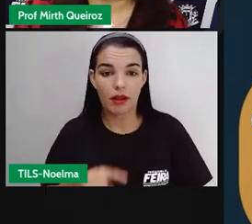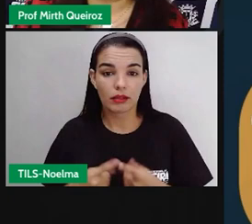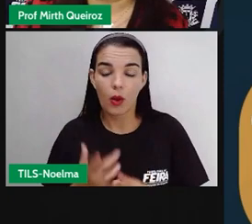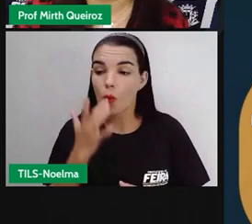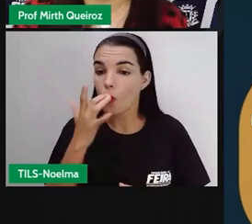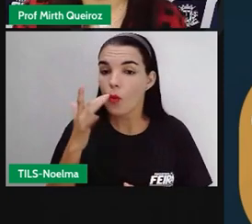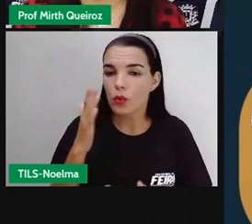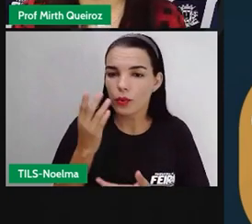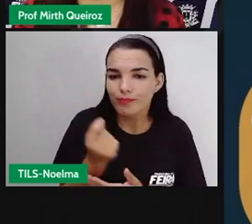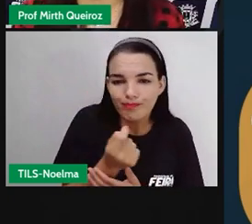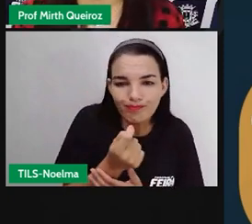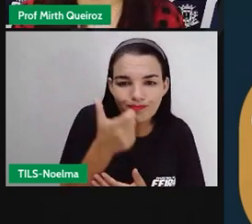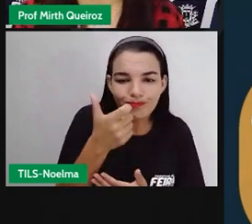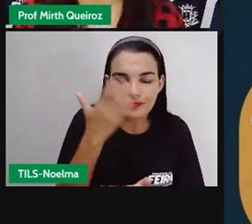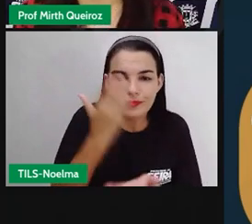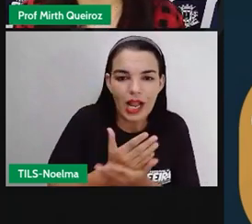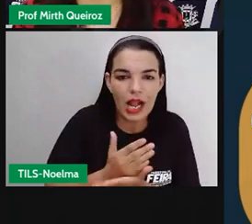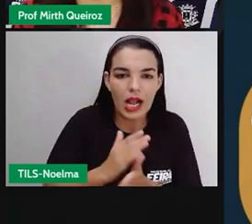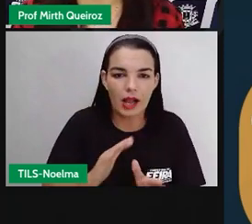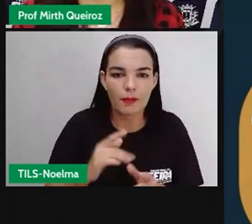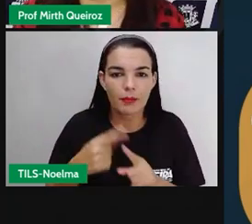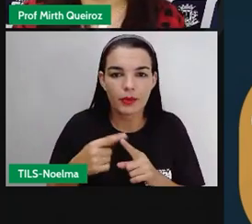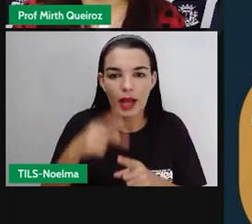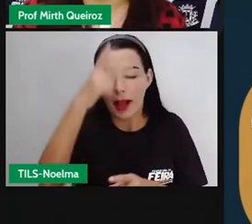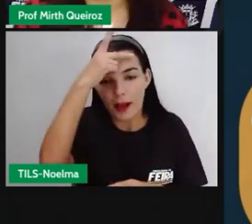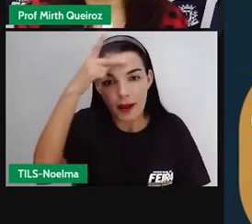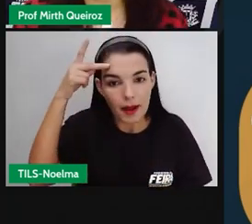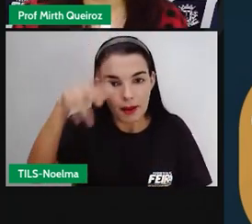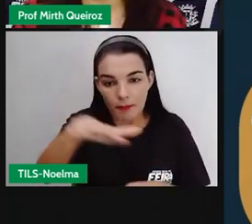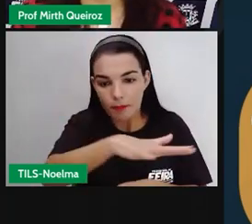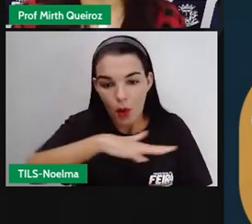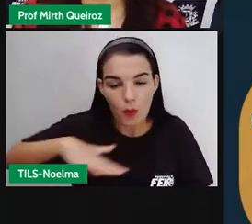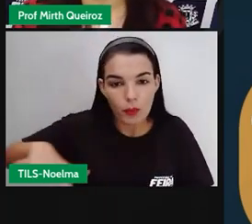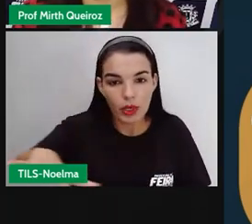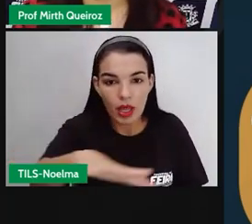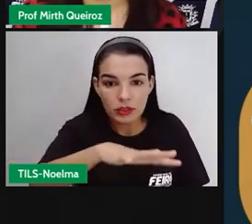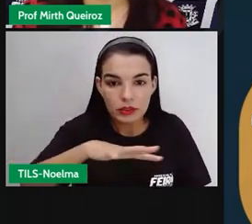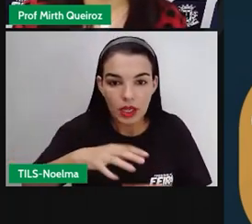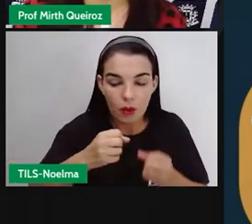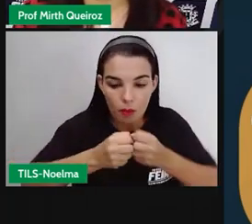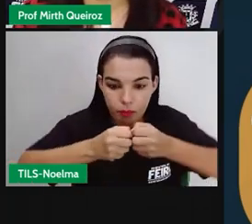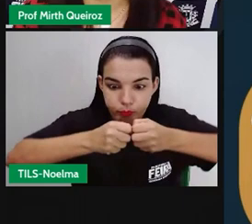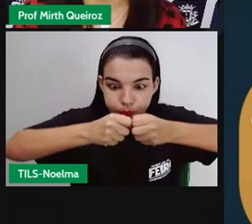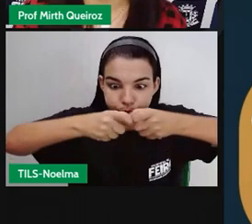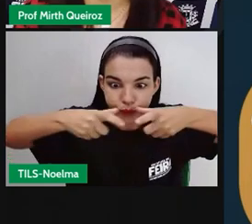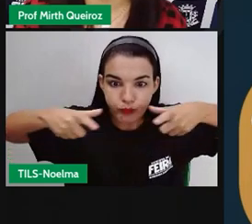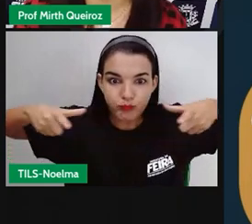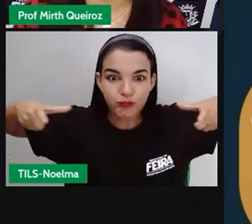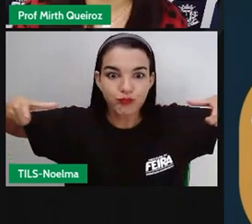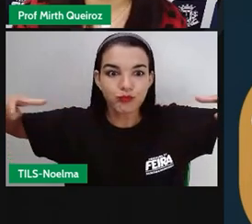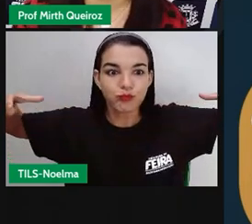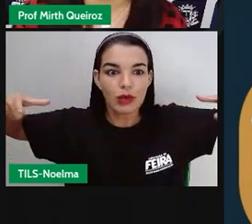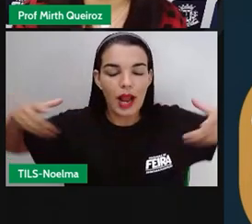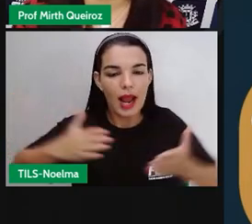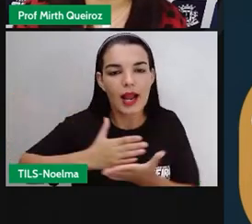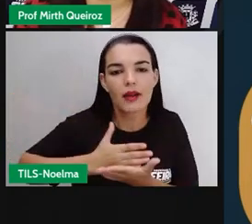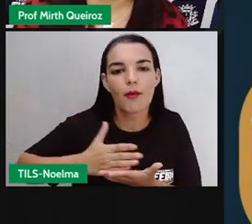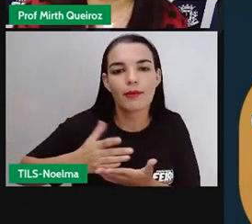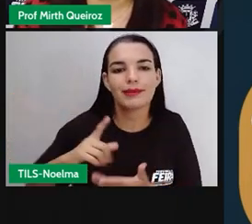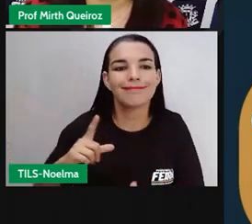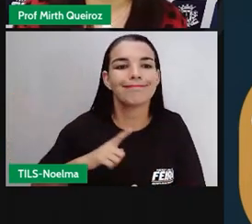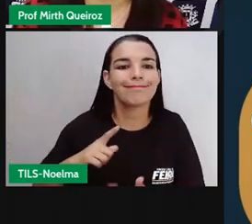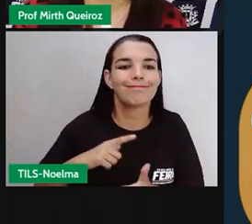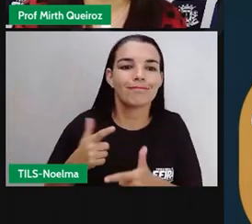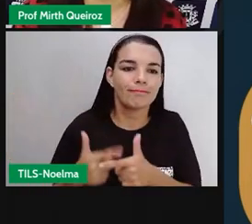escasso. A população também vai crescendo de tal forma que começa a se ter problemas em relação